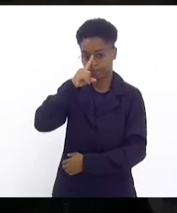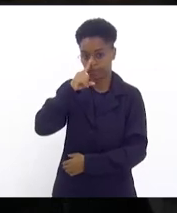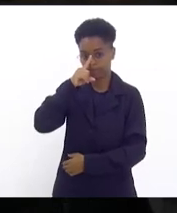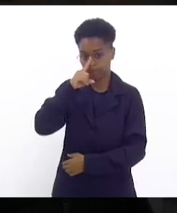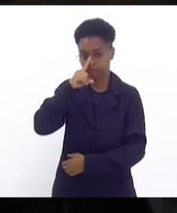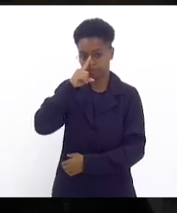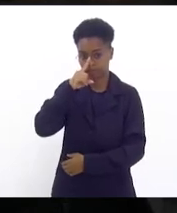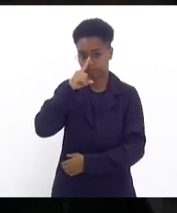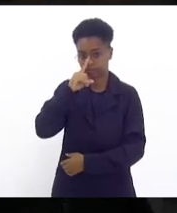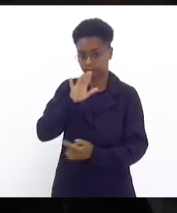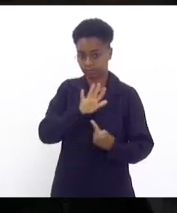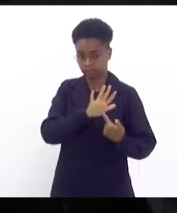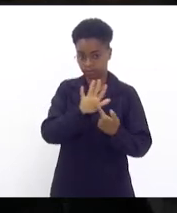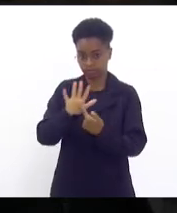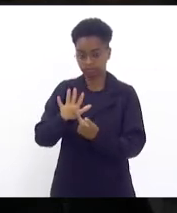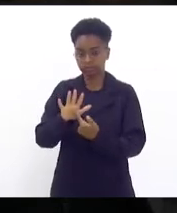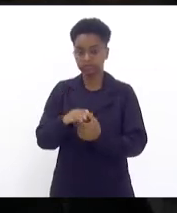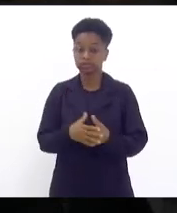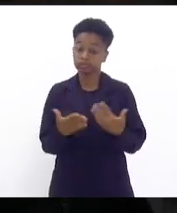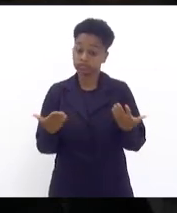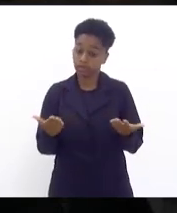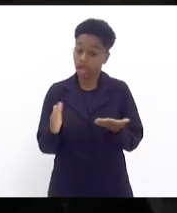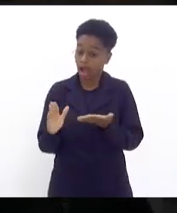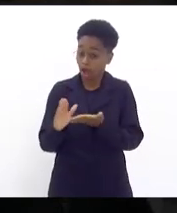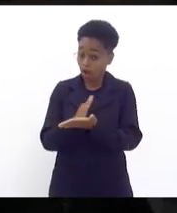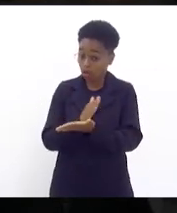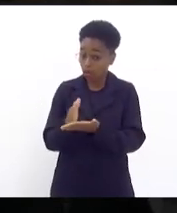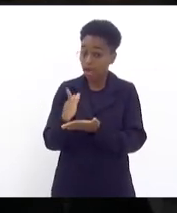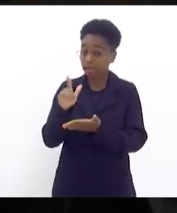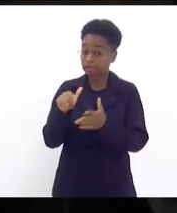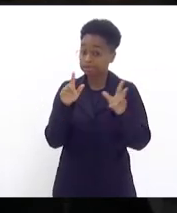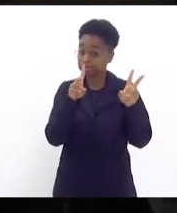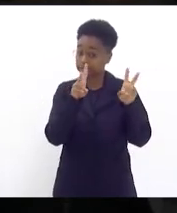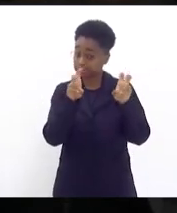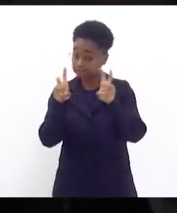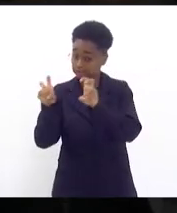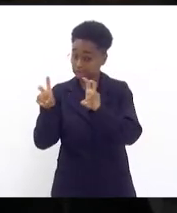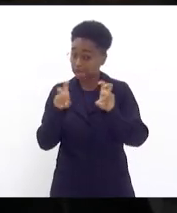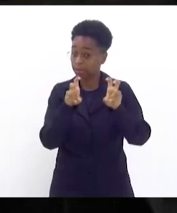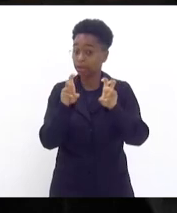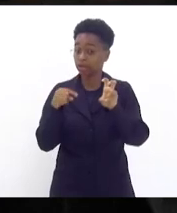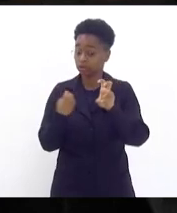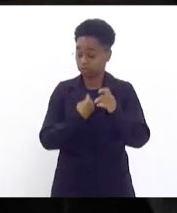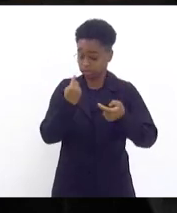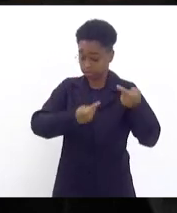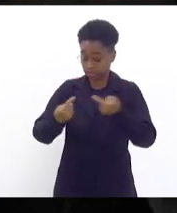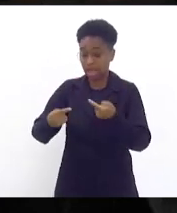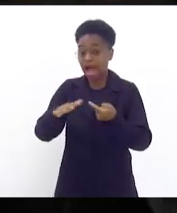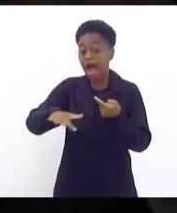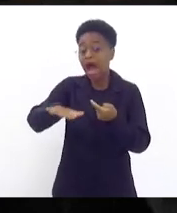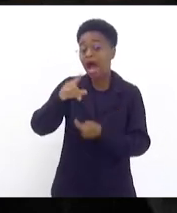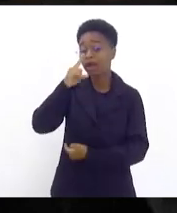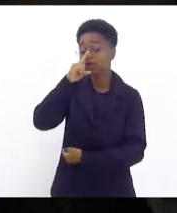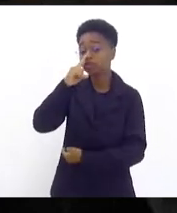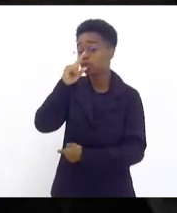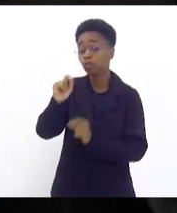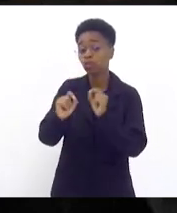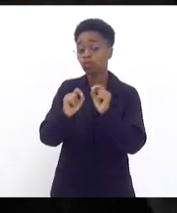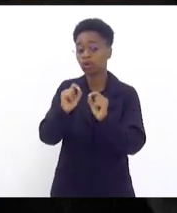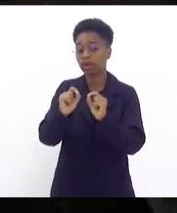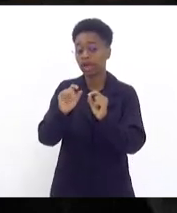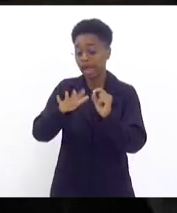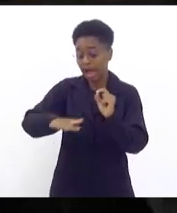Por acaso, algumas dessas são temas que a gente se debate aqui. O que eles chamam de de risco? São áreas de